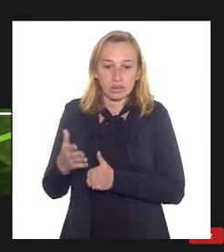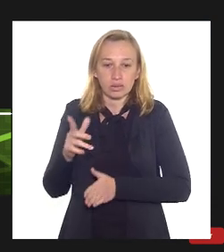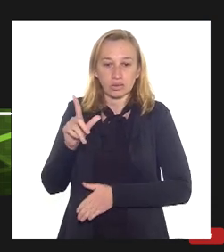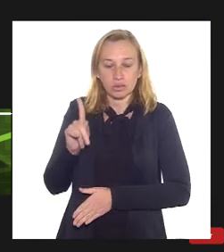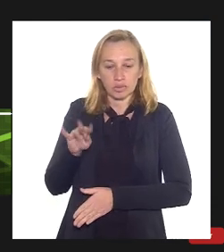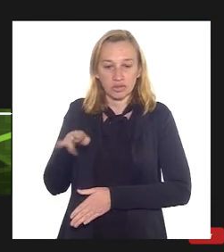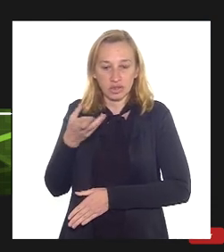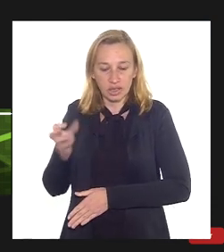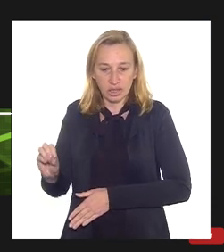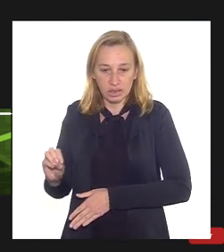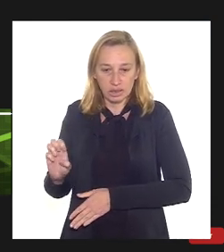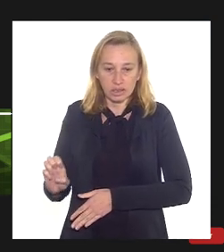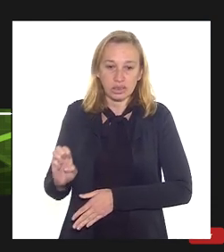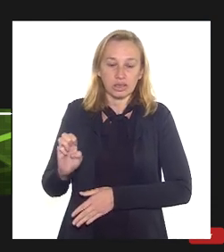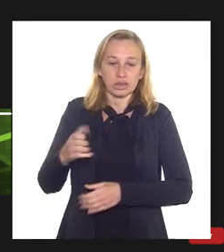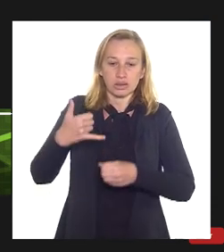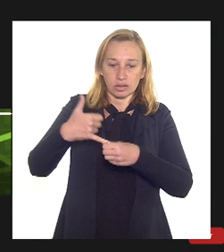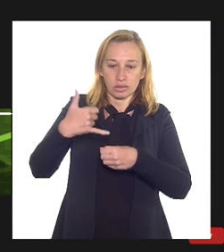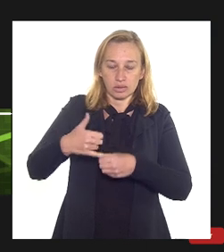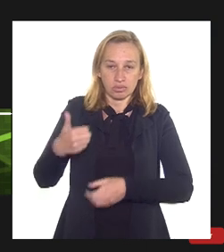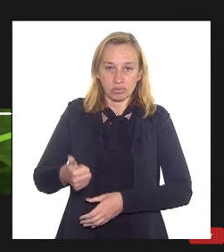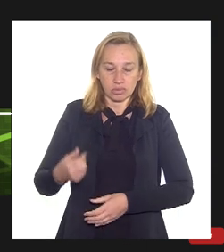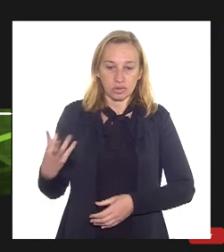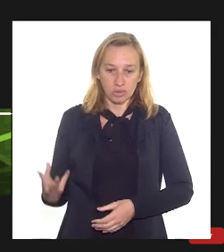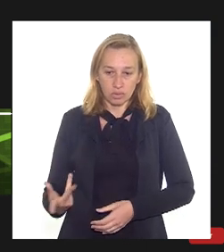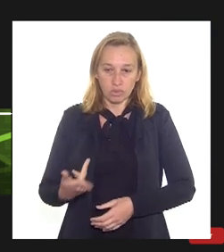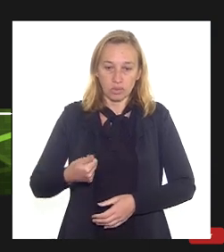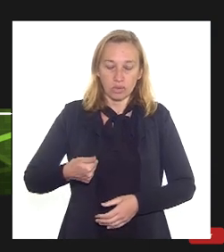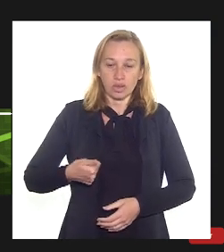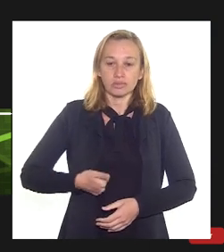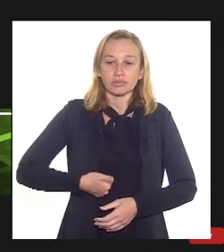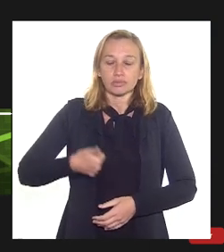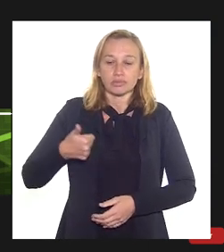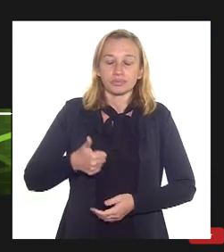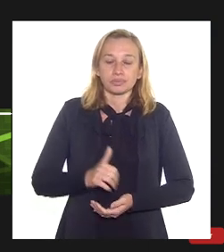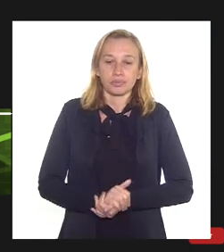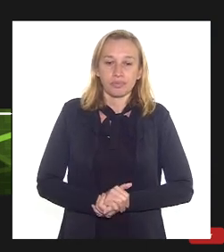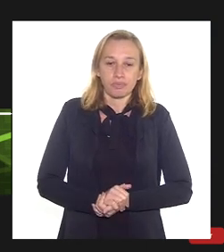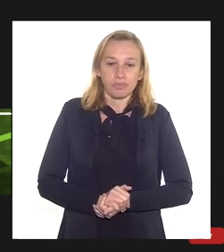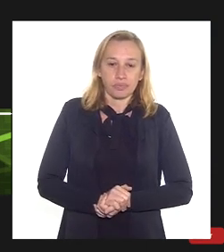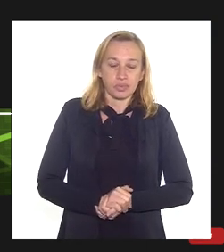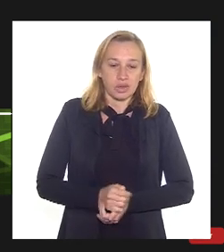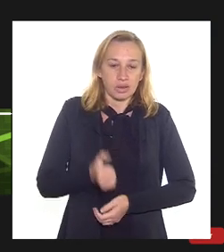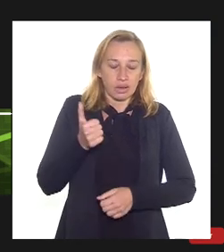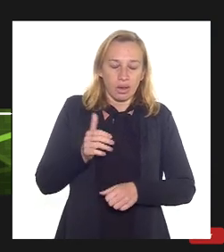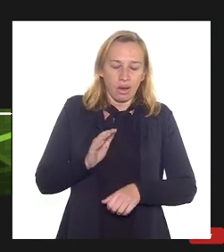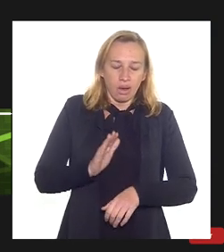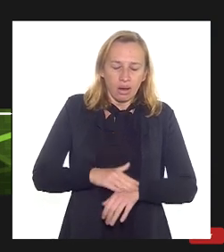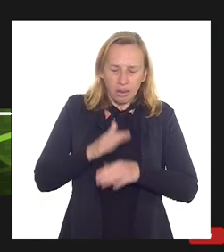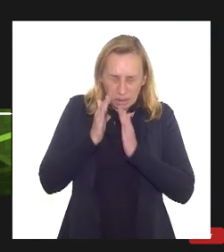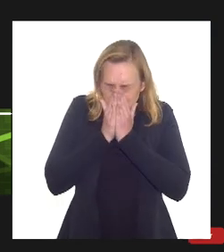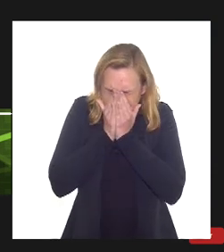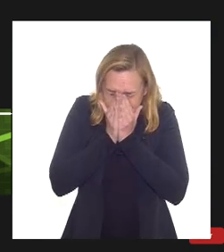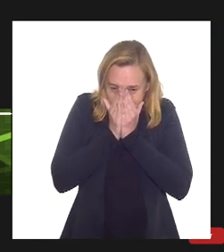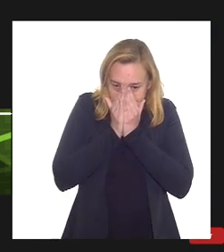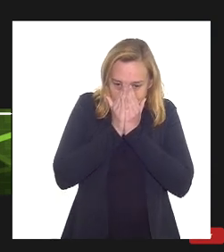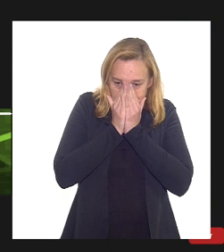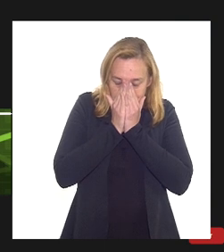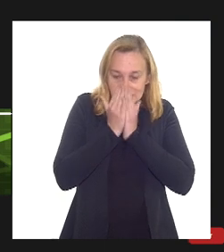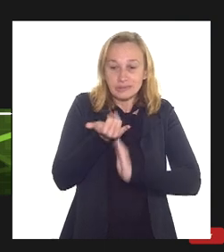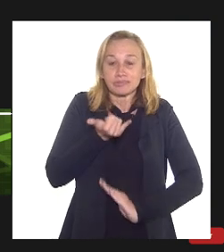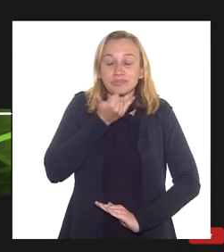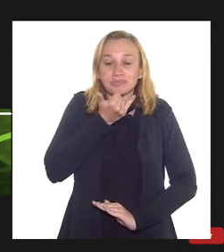e combustíveis de alta qualidade. Vai ter depois um slide que eu vou falar um pouco mais desse projeto. E o segundo